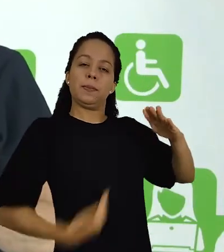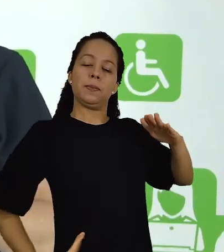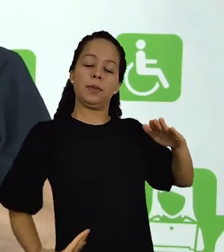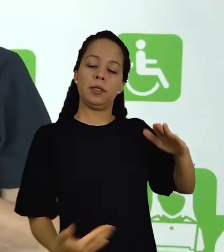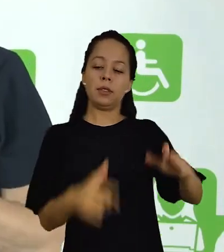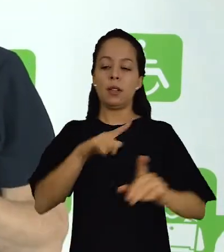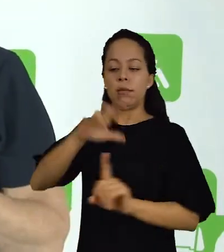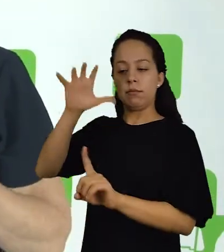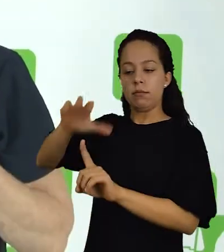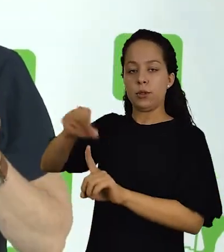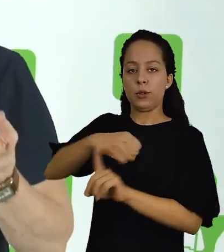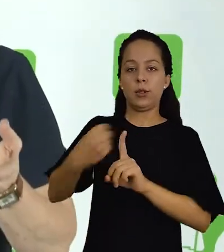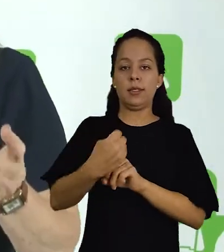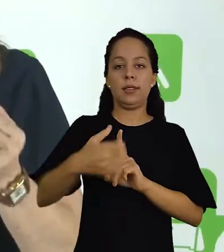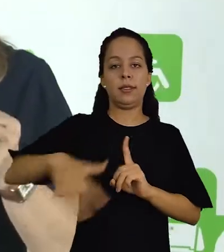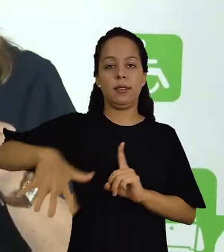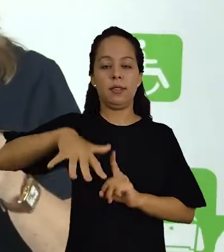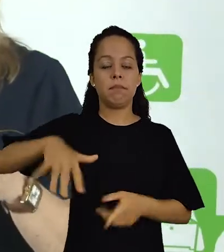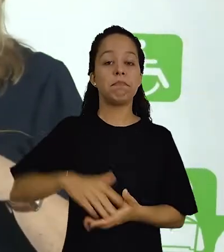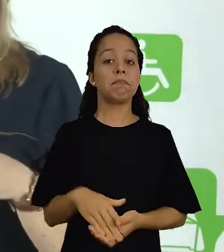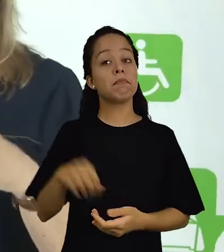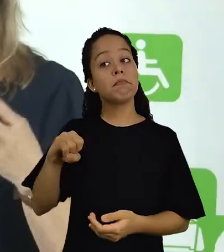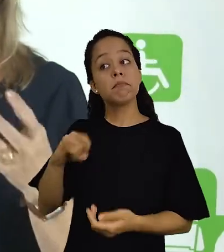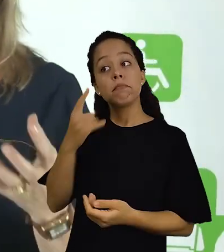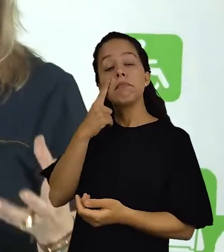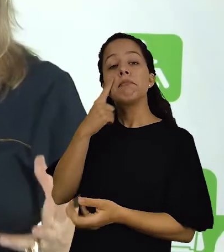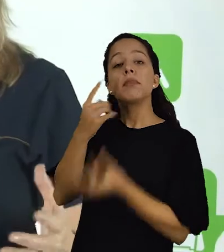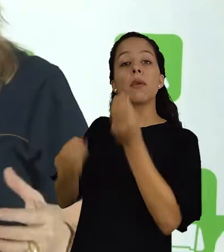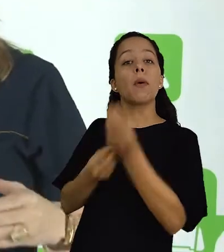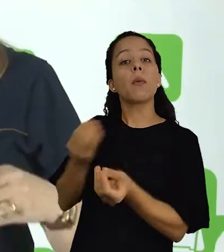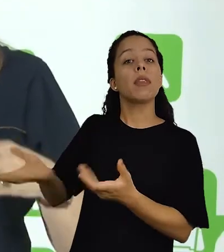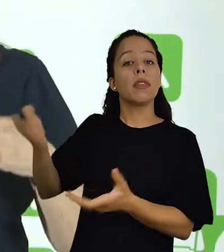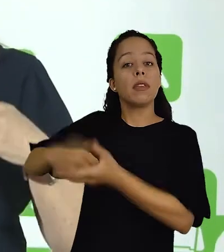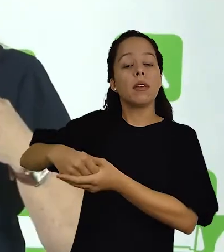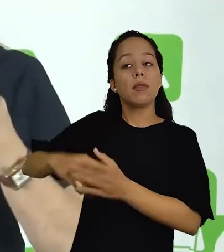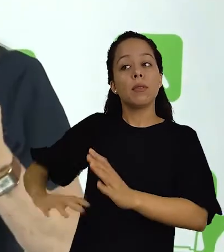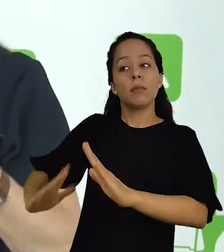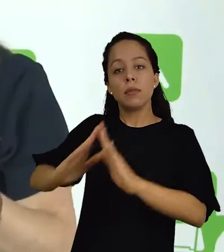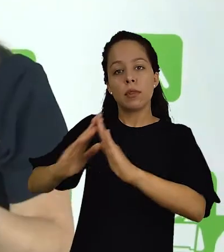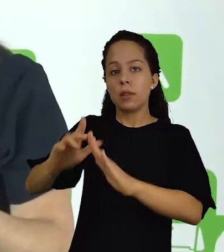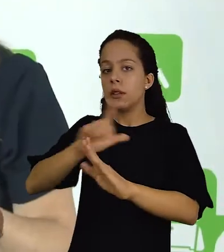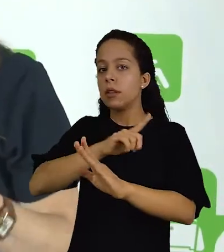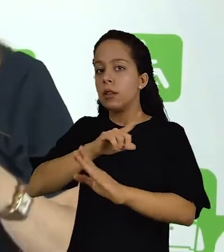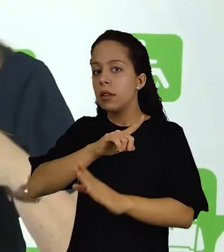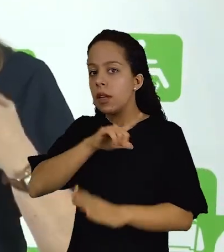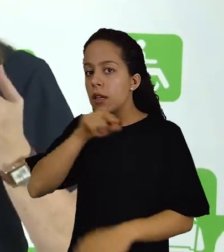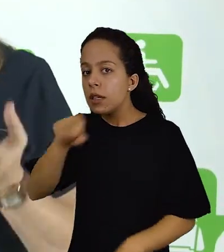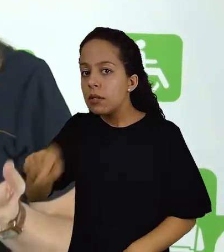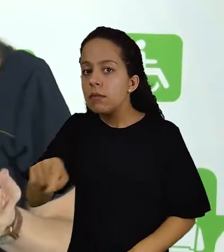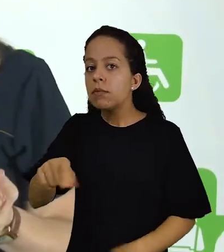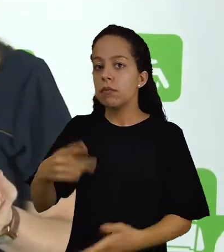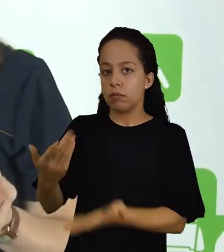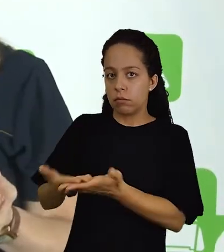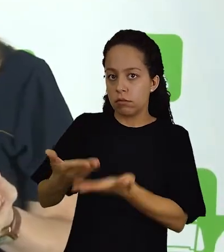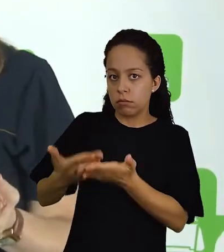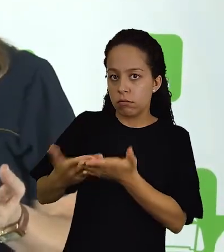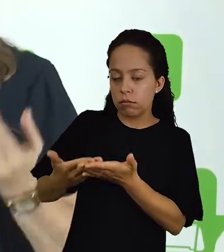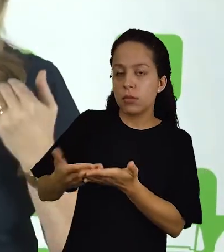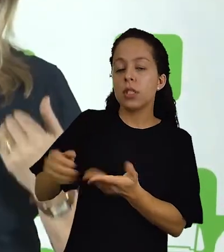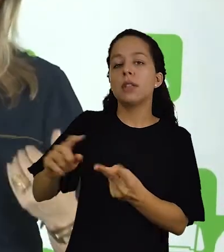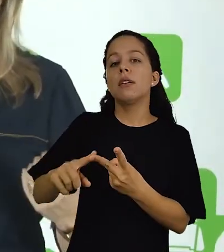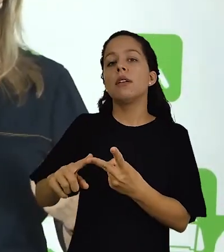comunidade, por exemplo, em relação às suas condições de habitação, nível de criminalidade, escolaridade.